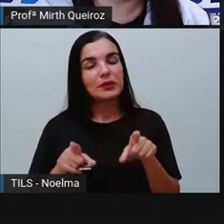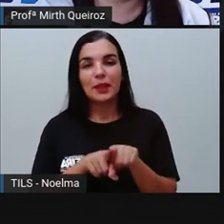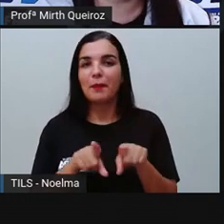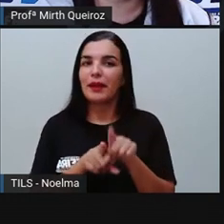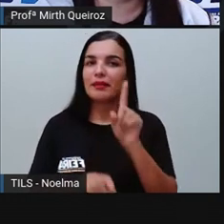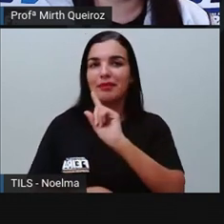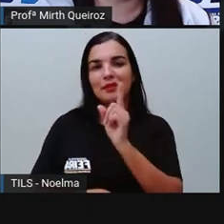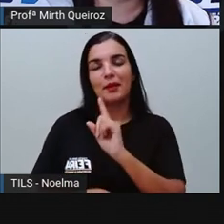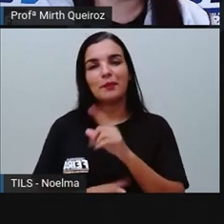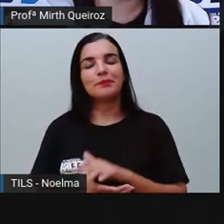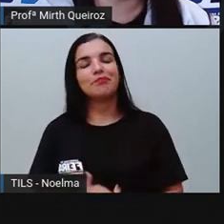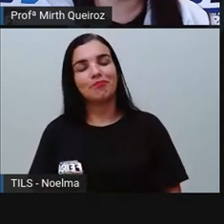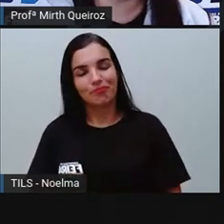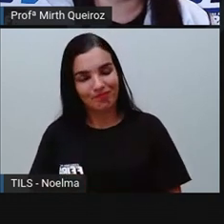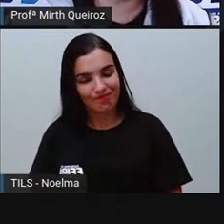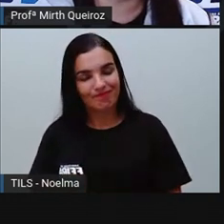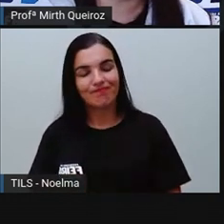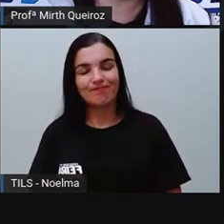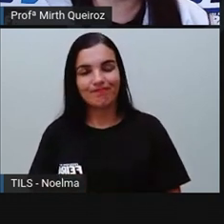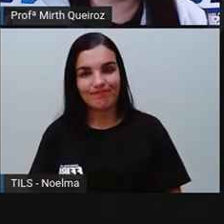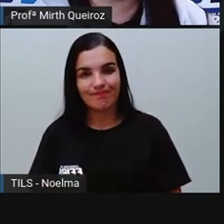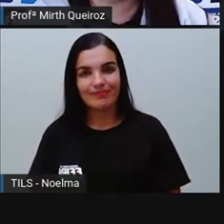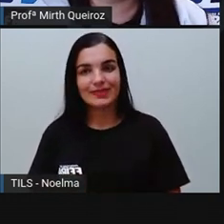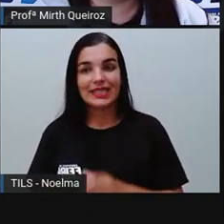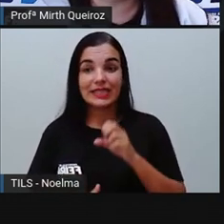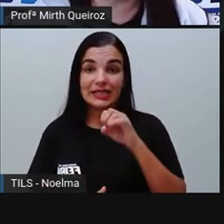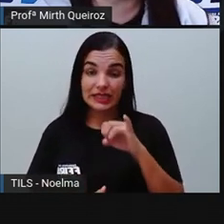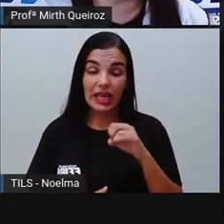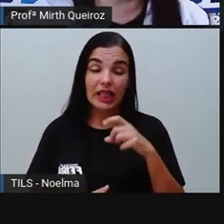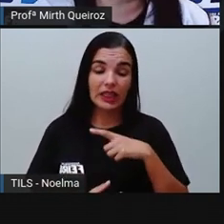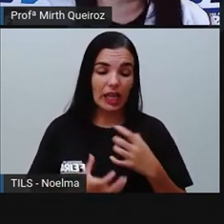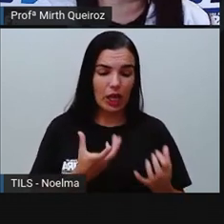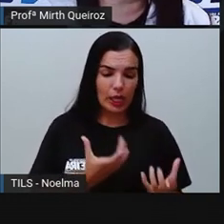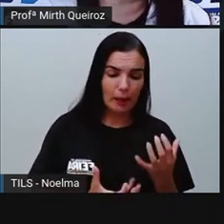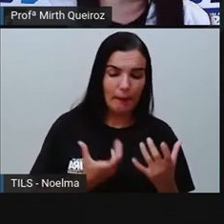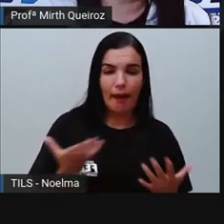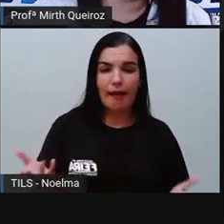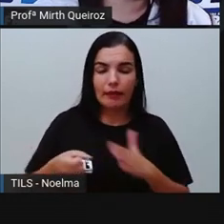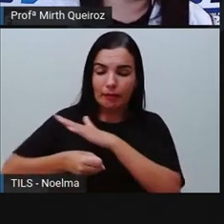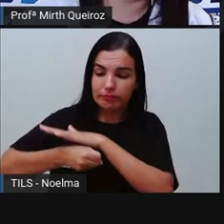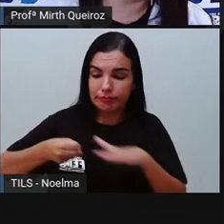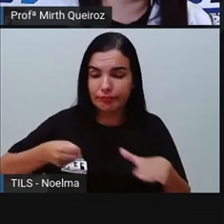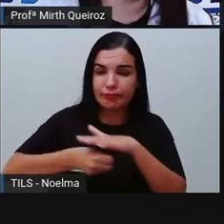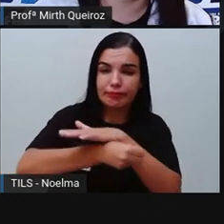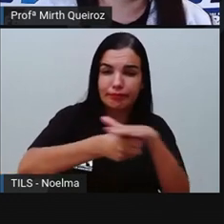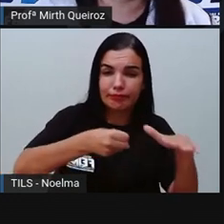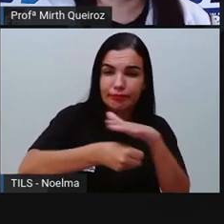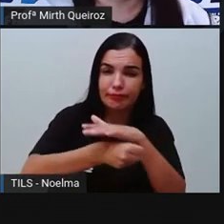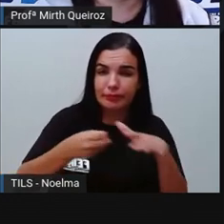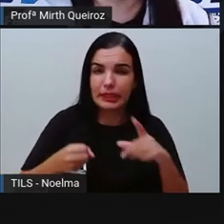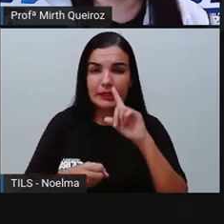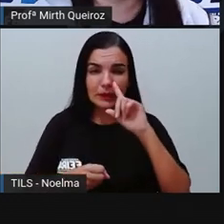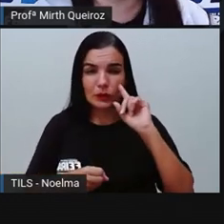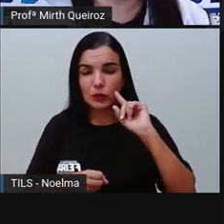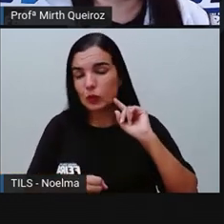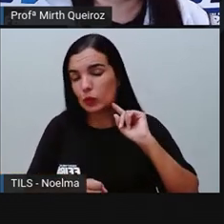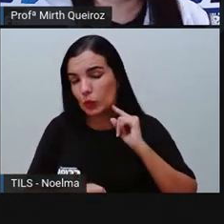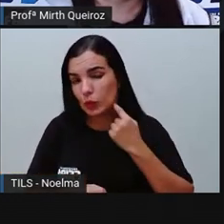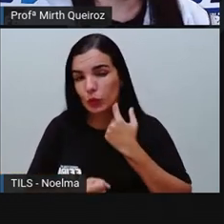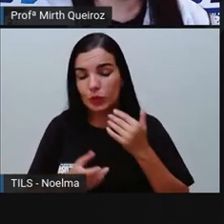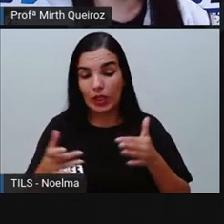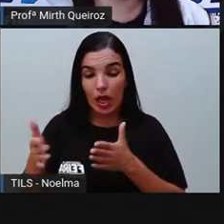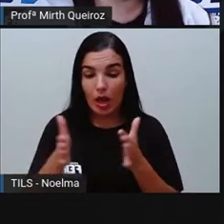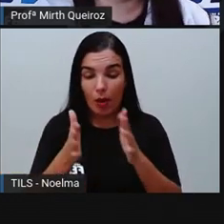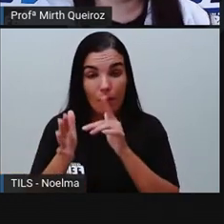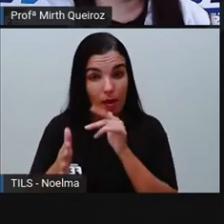também, ela vai dar de volta aquilo que a gente ofereceu para ela. Se a gente causa queimadas, se a gente causa desmatamento, se a gente polui o rio, o que vai acontecer?